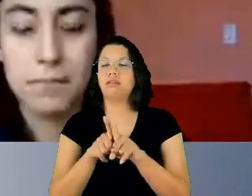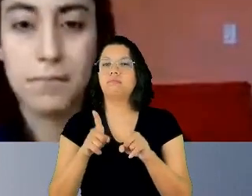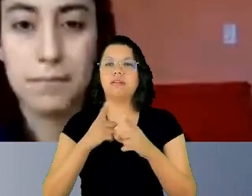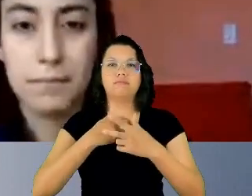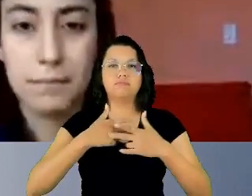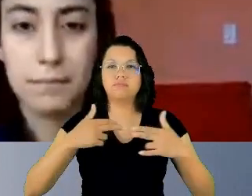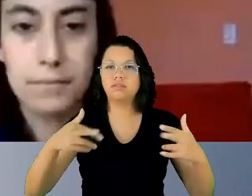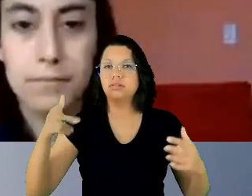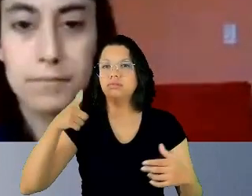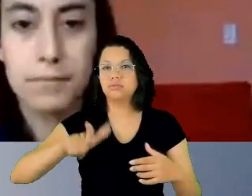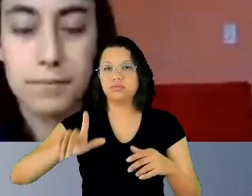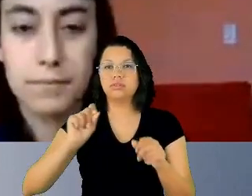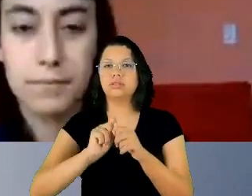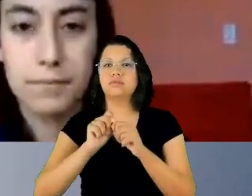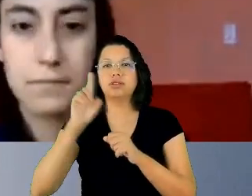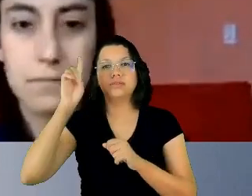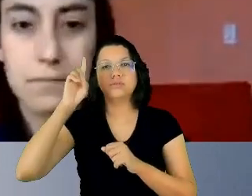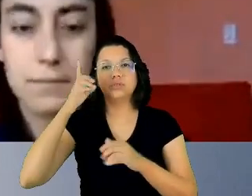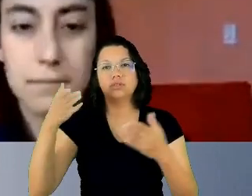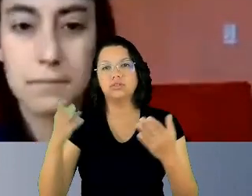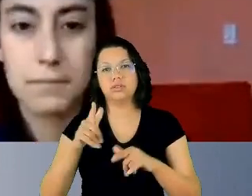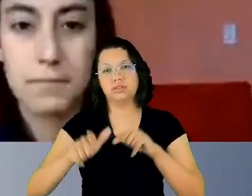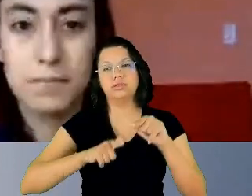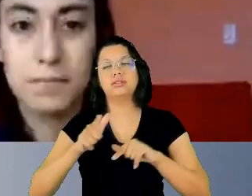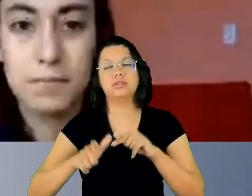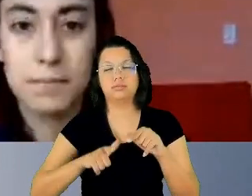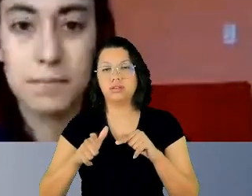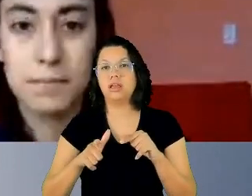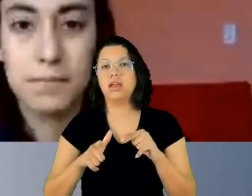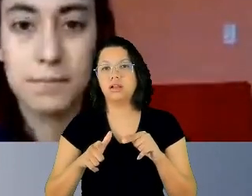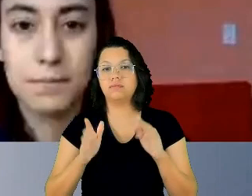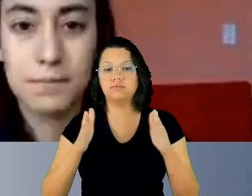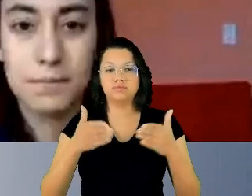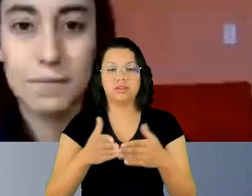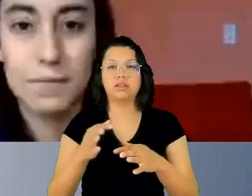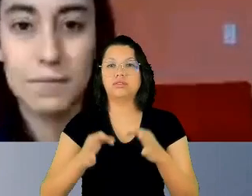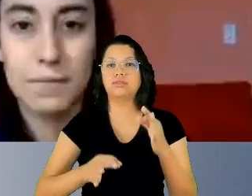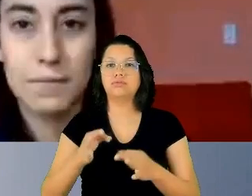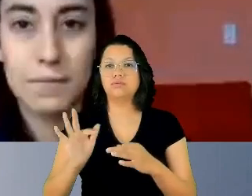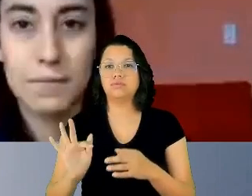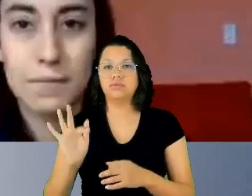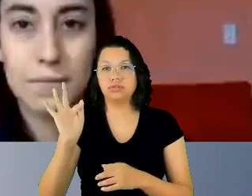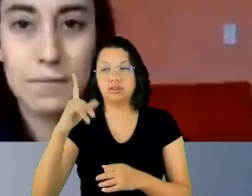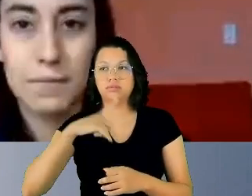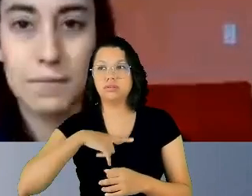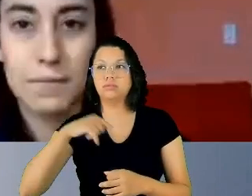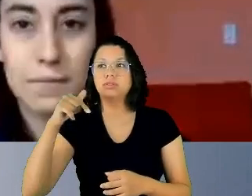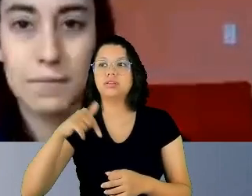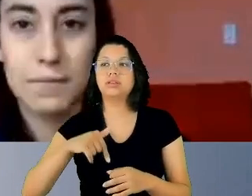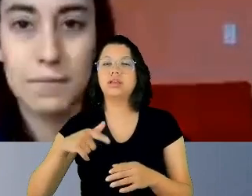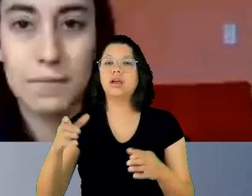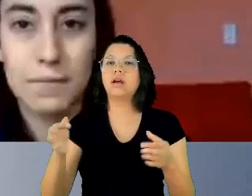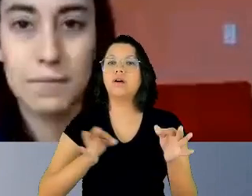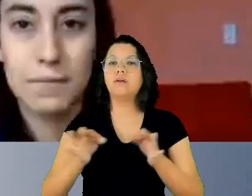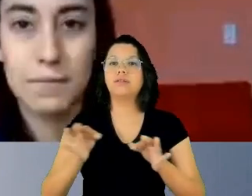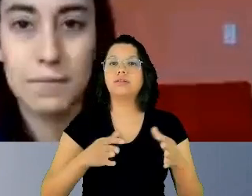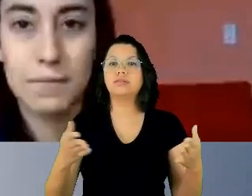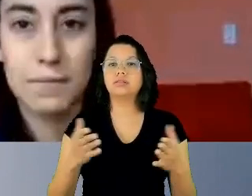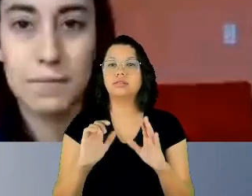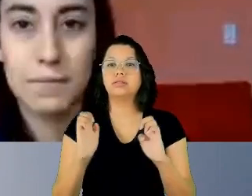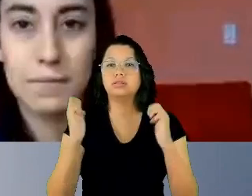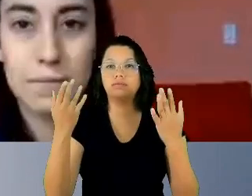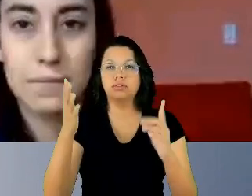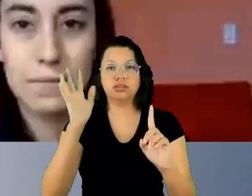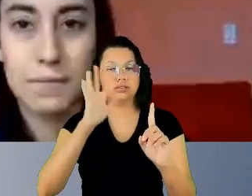seu dia a dia esse trabalho. E pela Justiça Federal, nós temos aqui organizando esse evento e eu